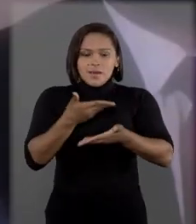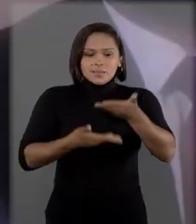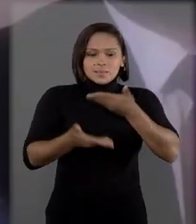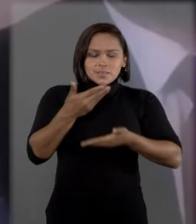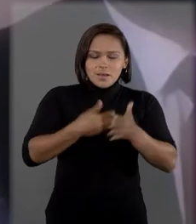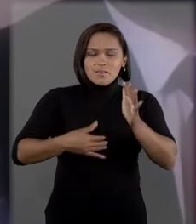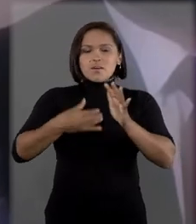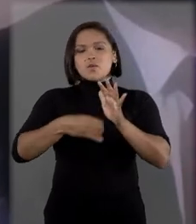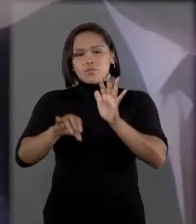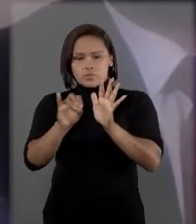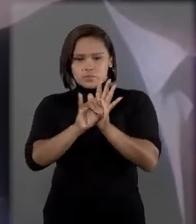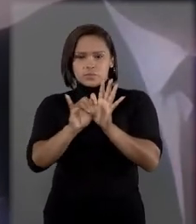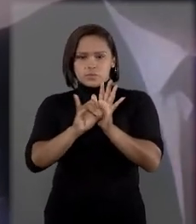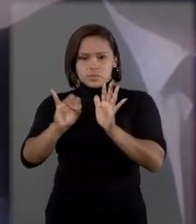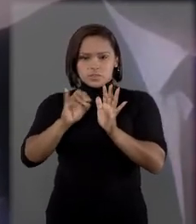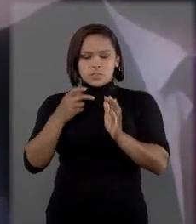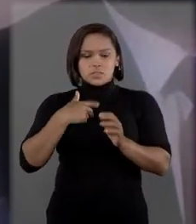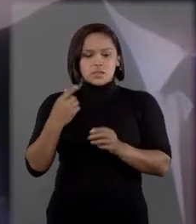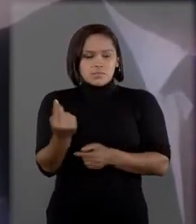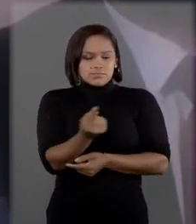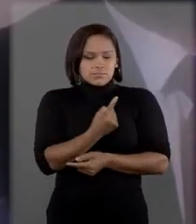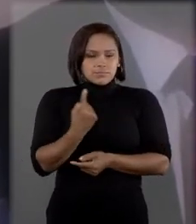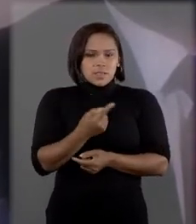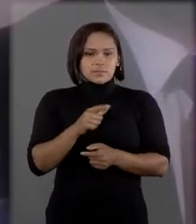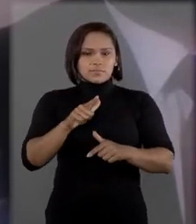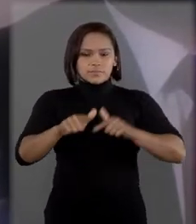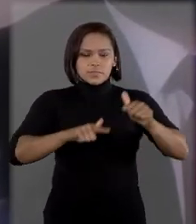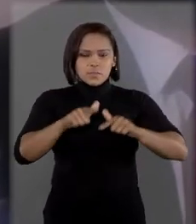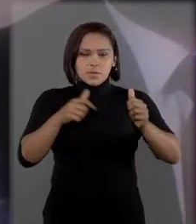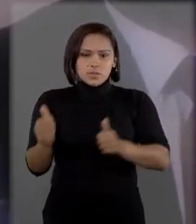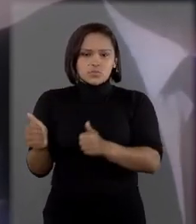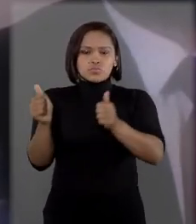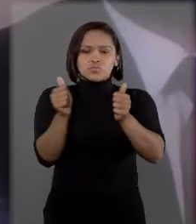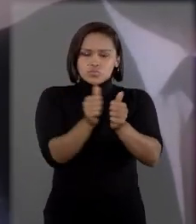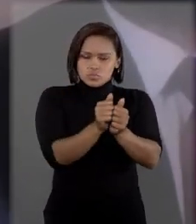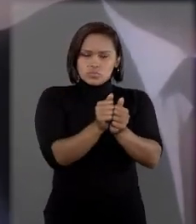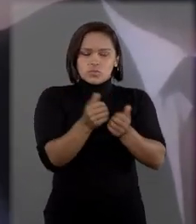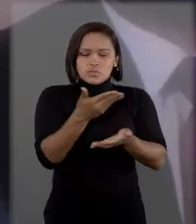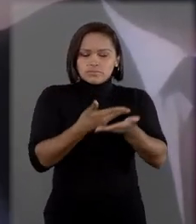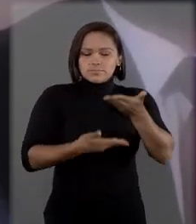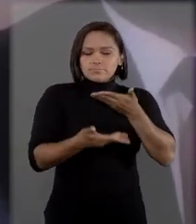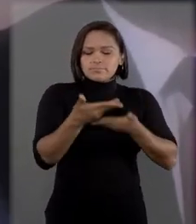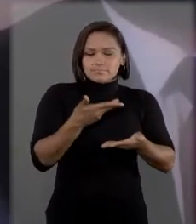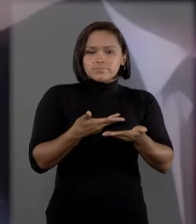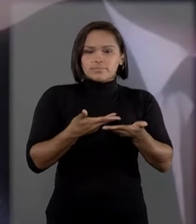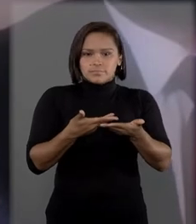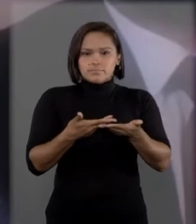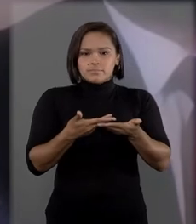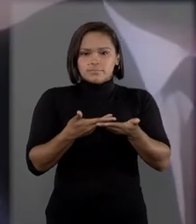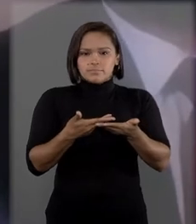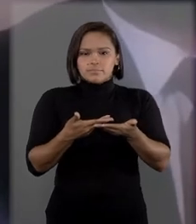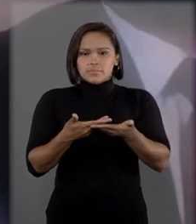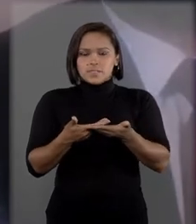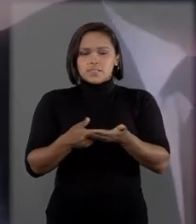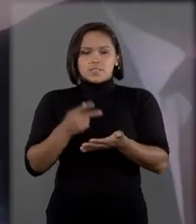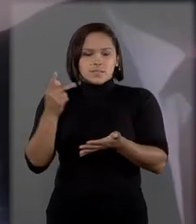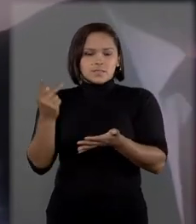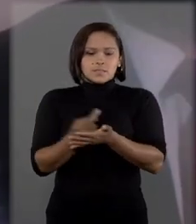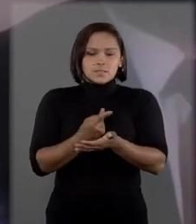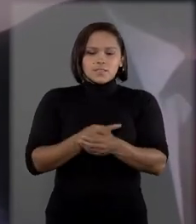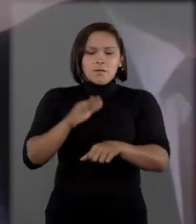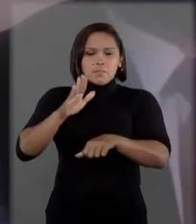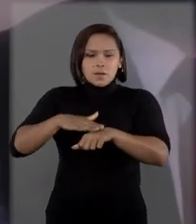ouvidorias, nós estamos fazendo um trabalho de integração, de parceria, que está a